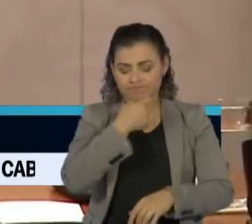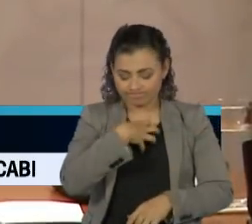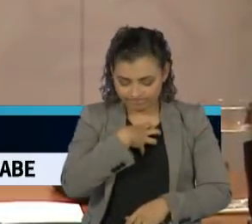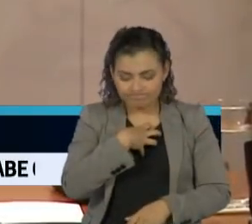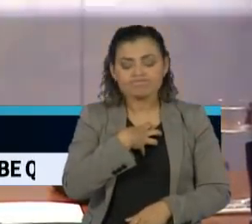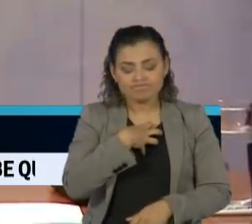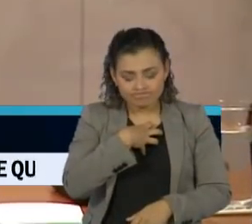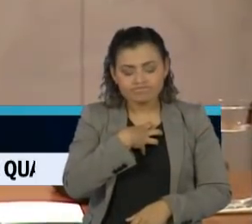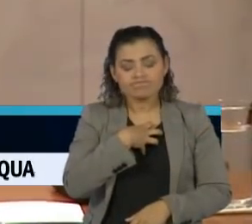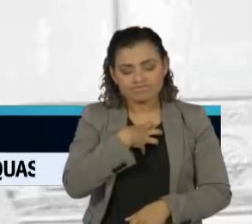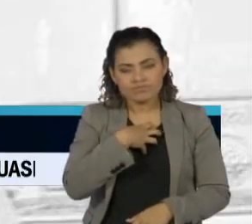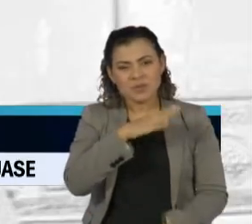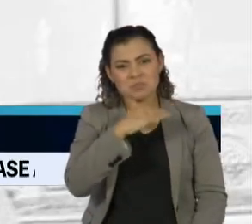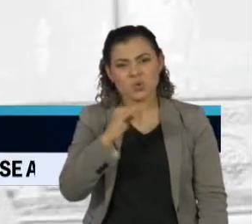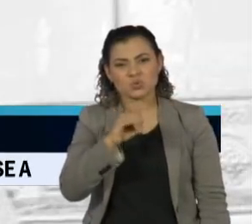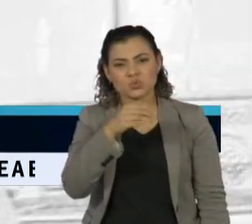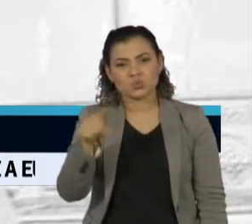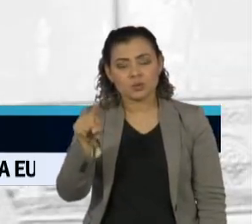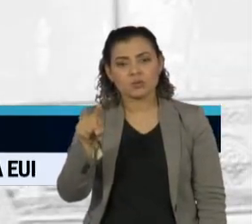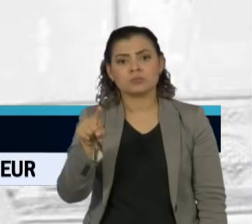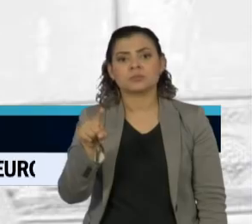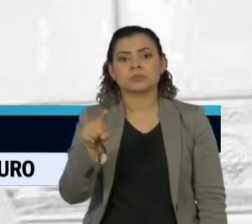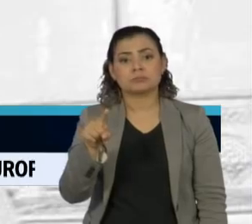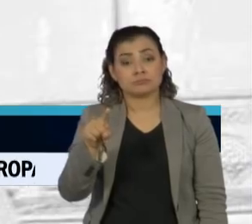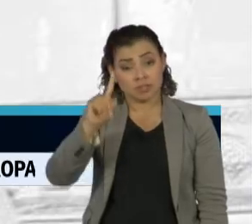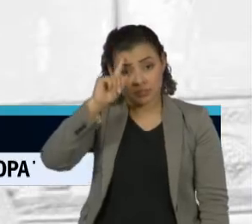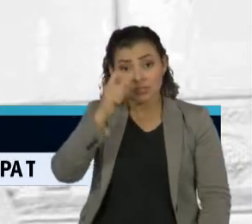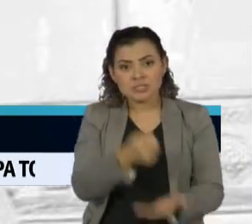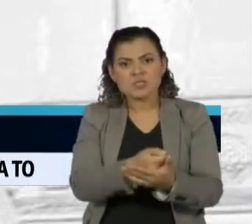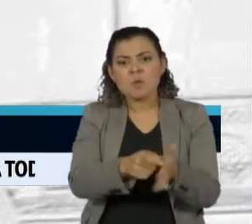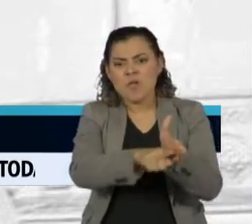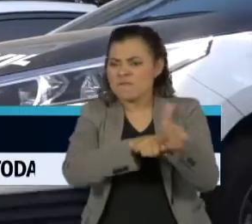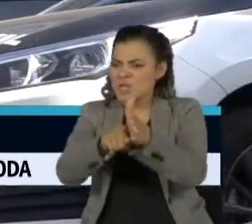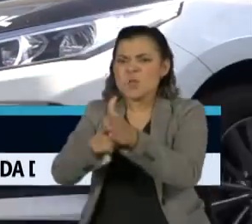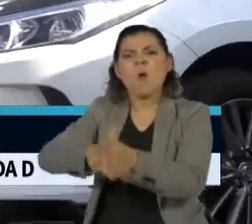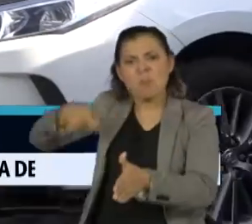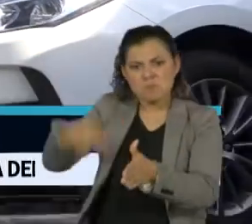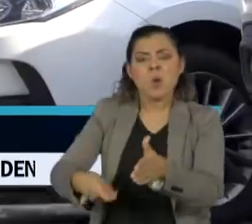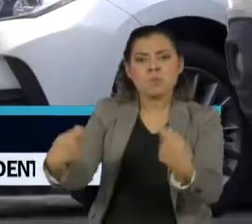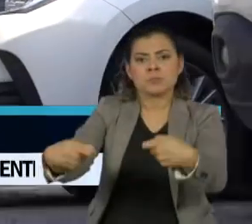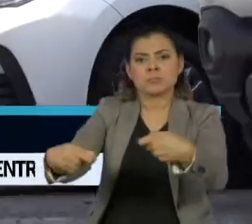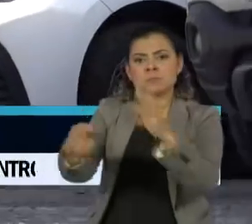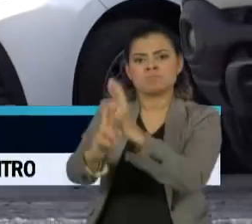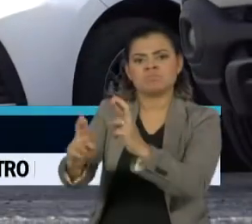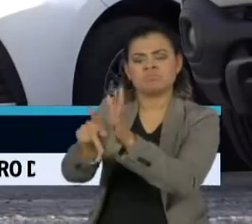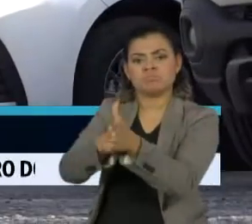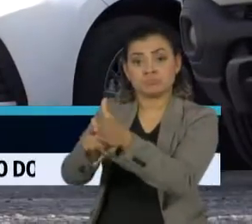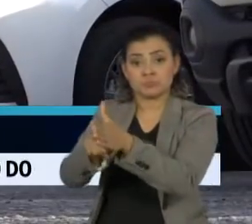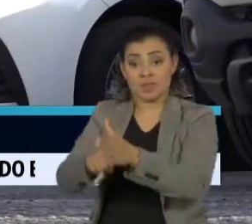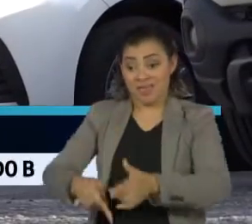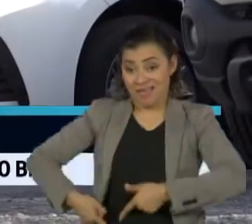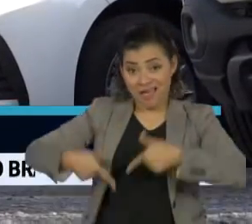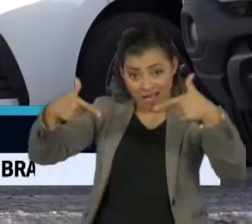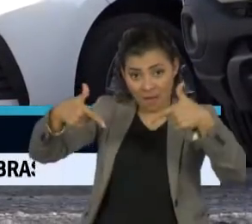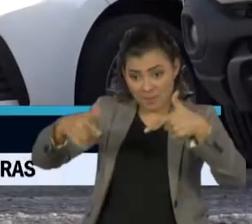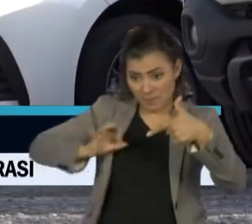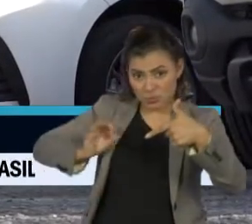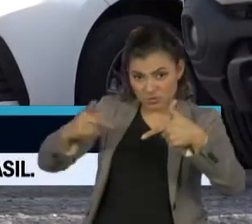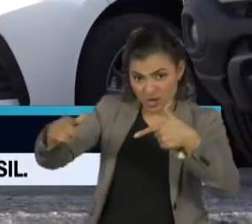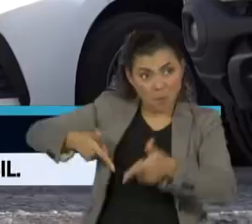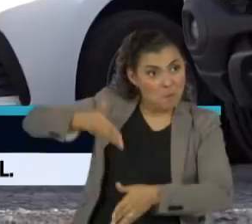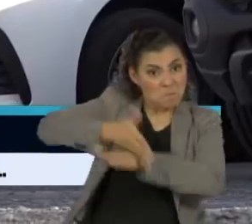profundamente a morte de João Pedro. Ele determinou uma investigação rigorosa do caso. As armas dos policiais que